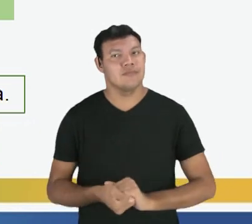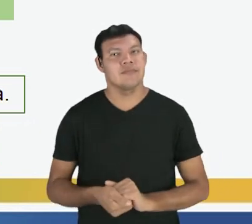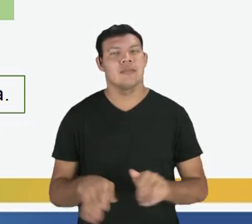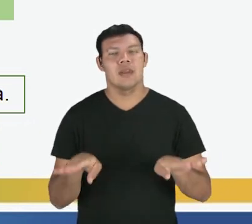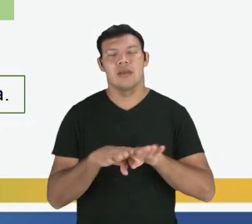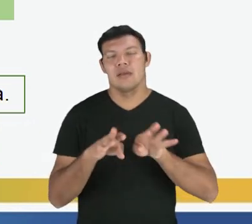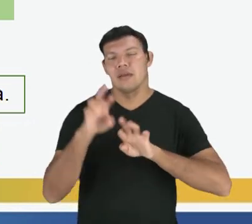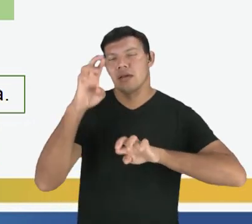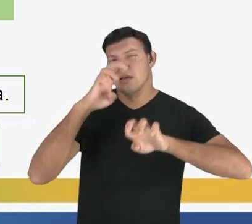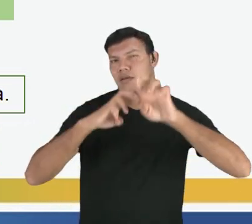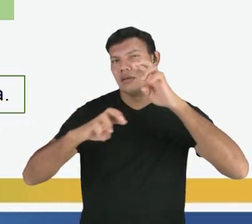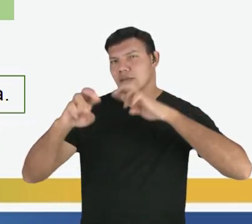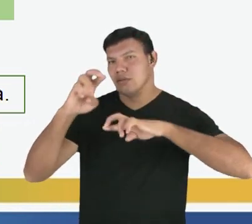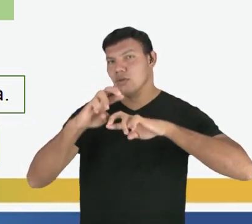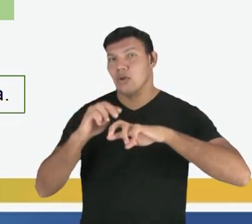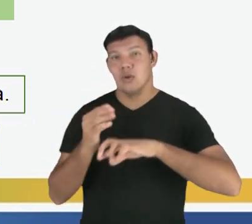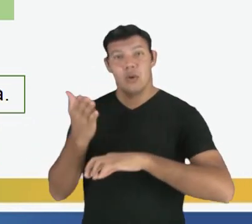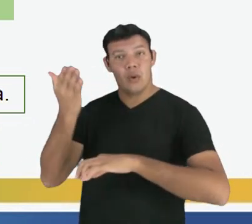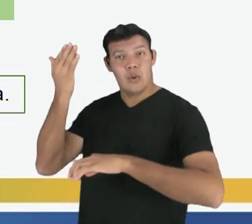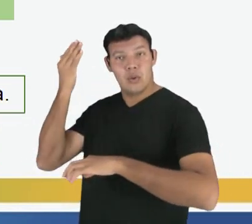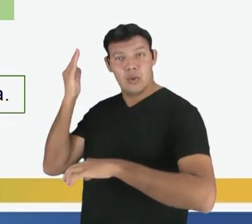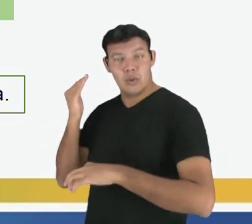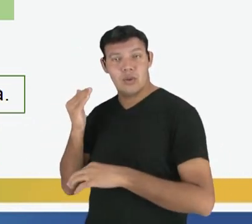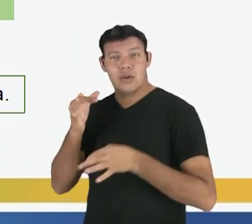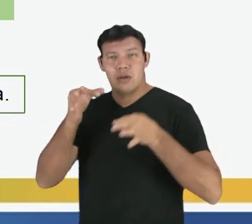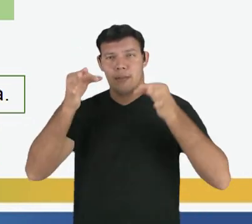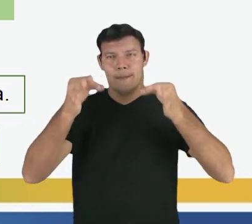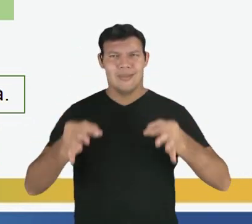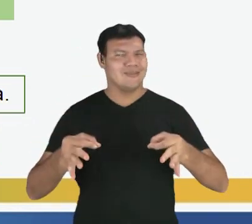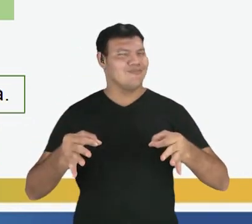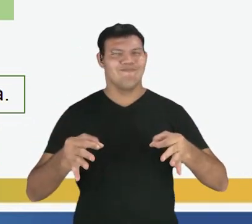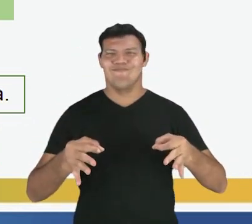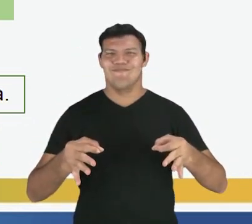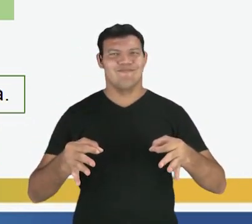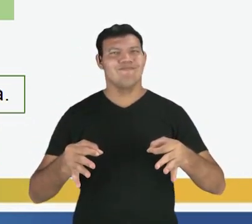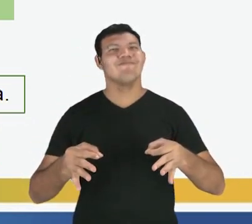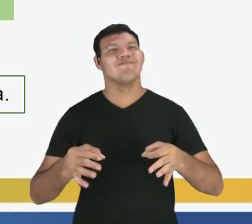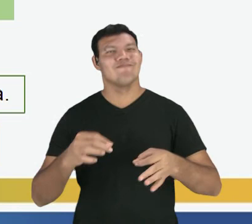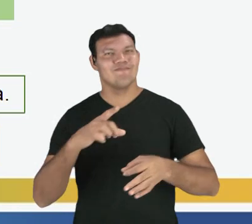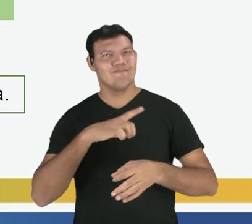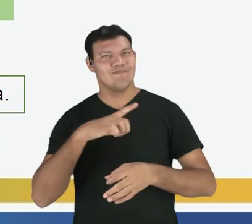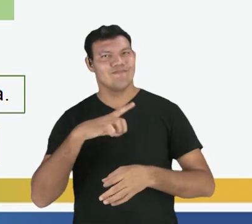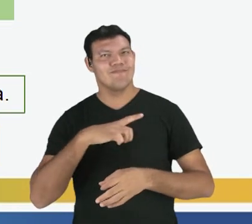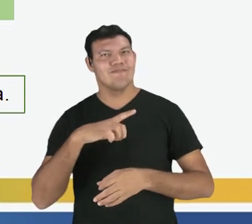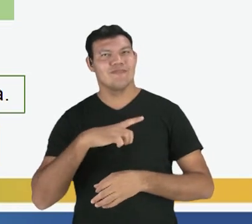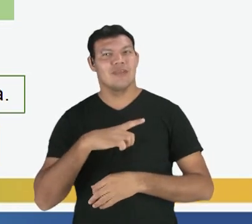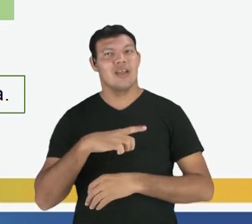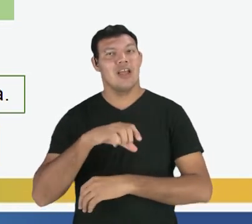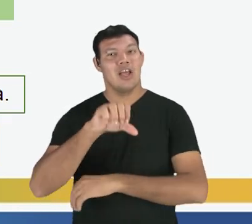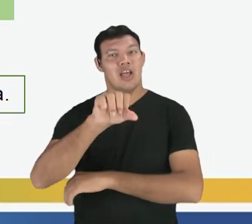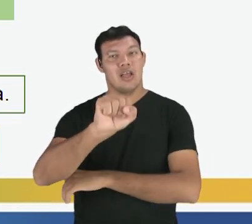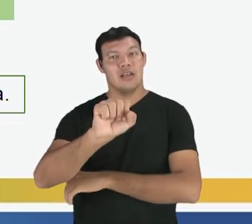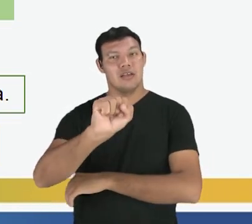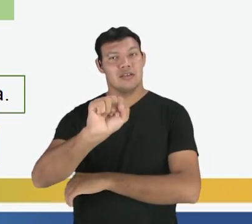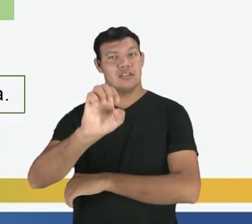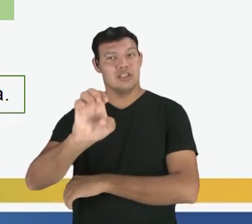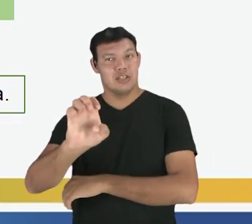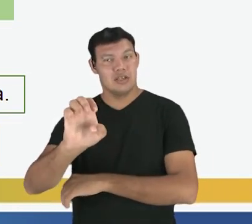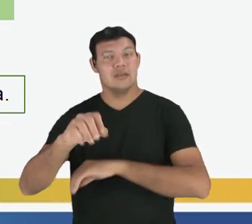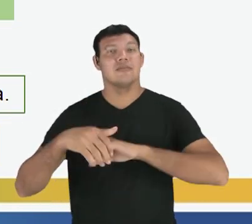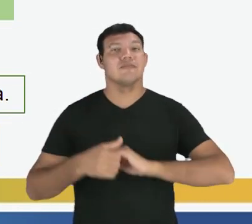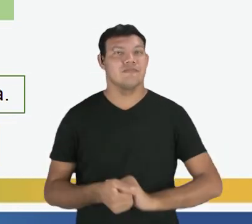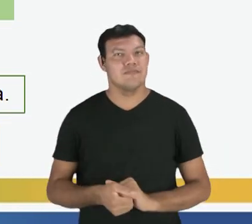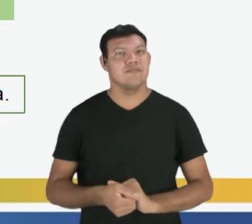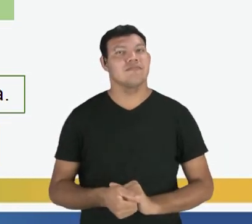vai observar que no pretérito vai haver a desinência SSE. Seria